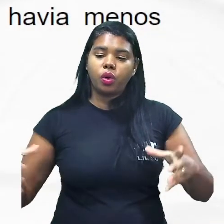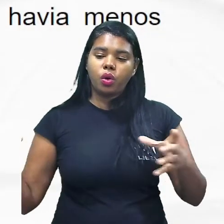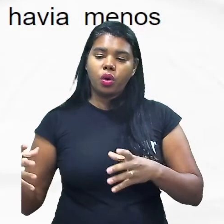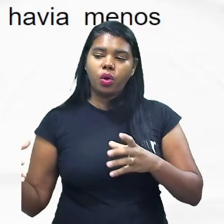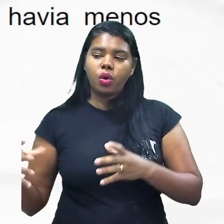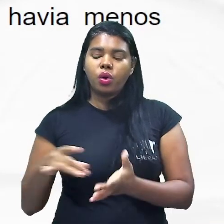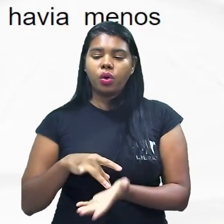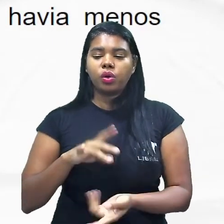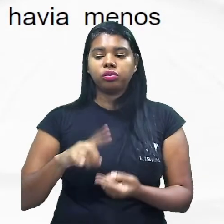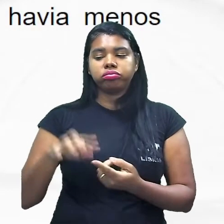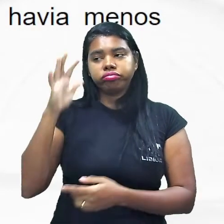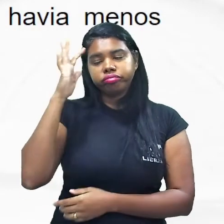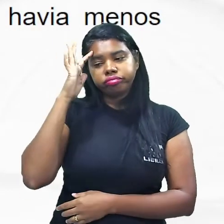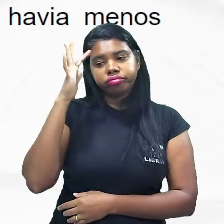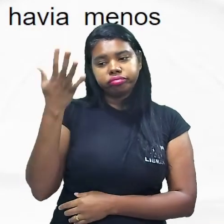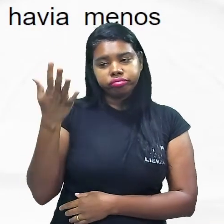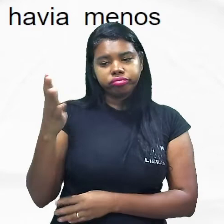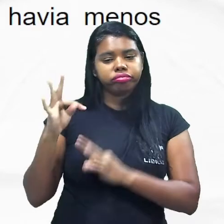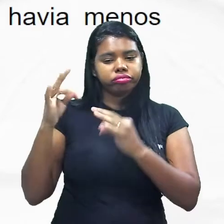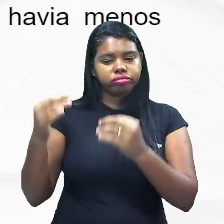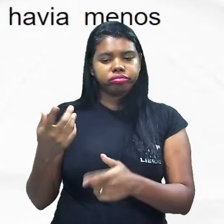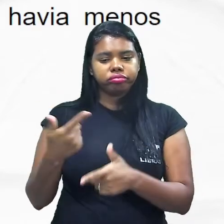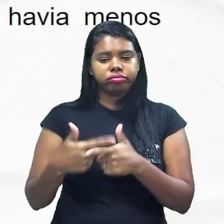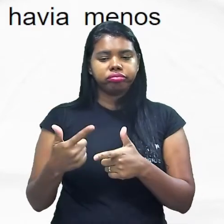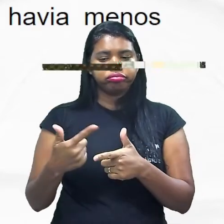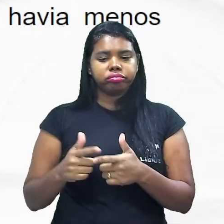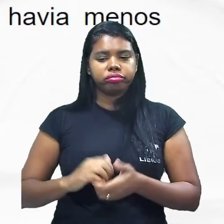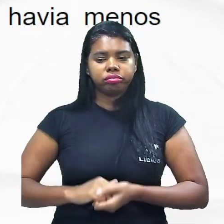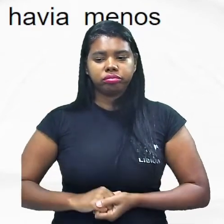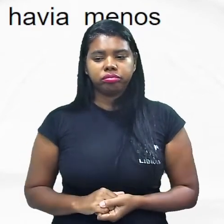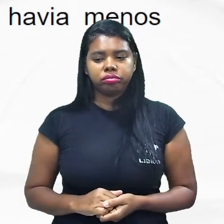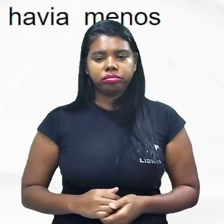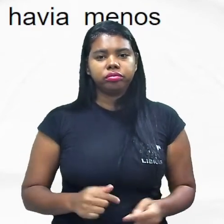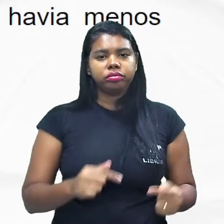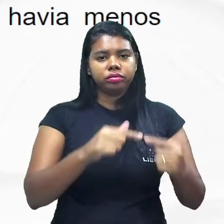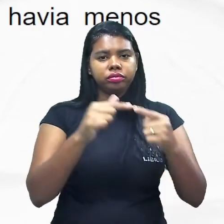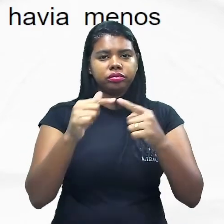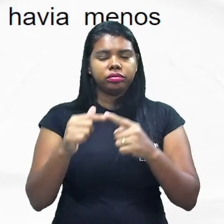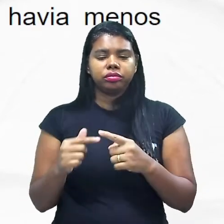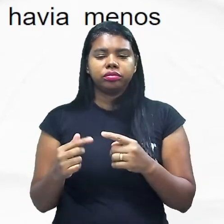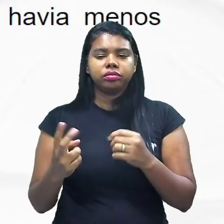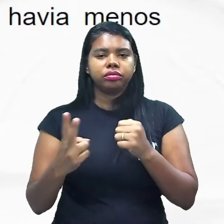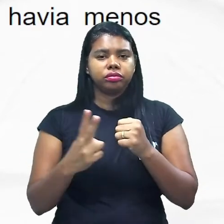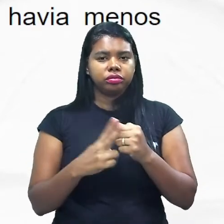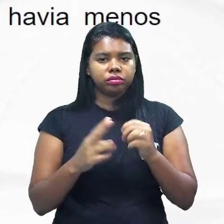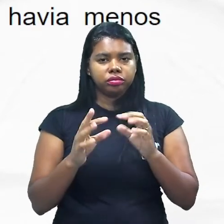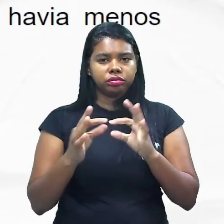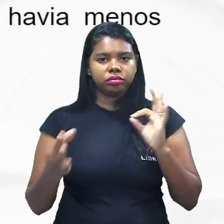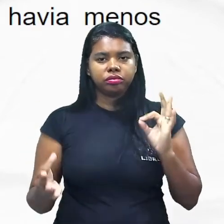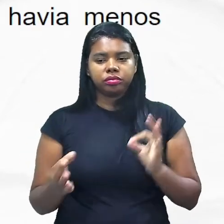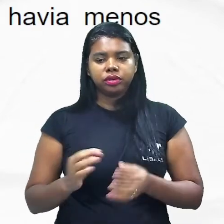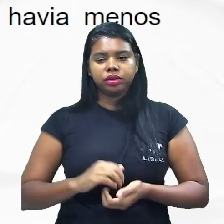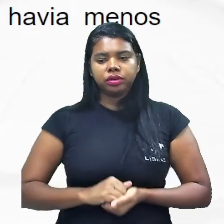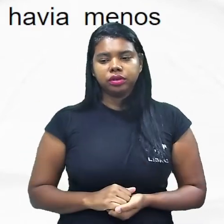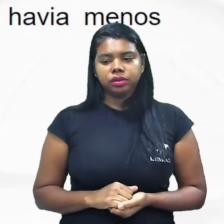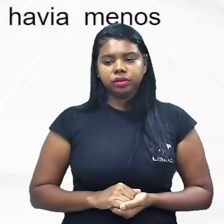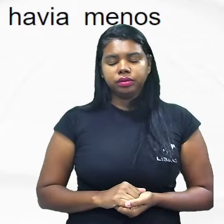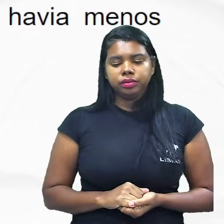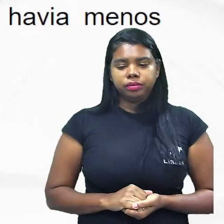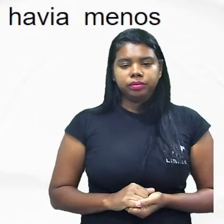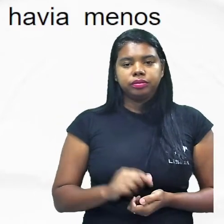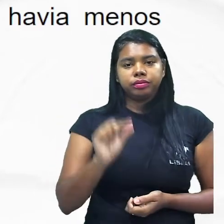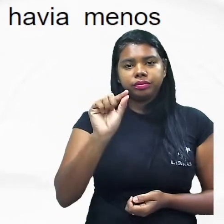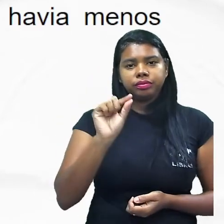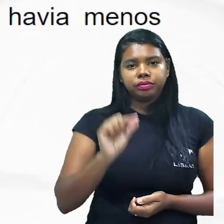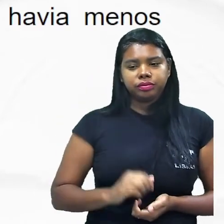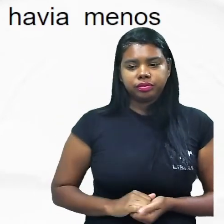estará resolvido todos os problemas falando em concordância verbal você vai lá e destaca o verbo destaca o verbo quem é um verbo